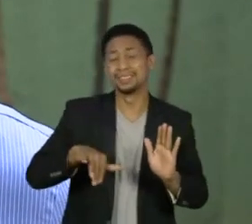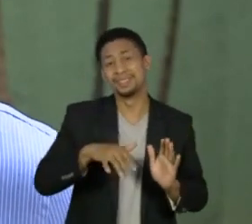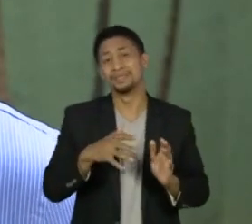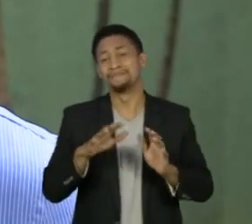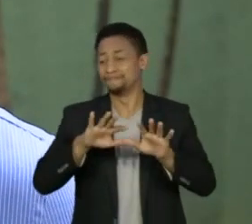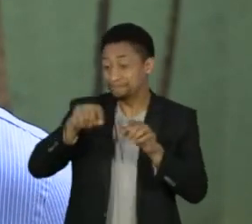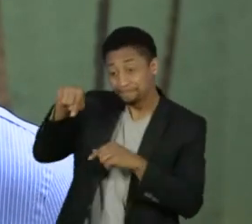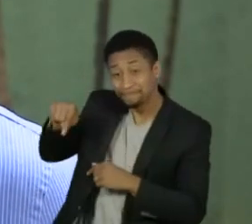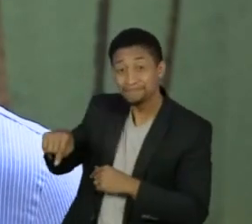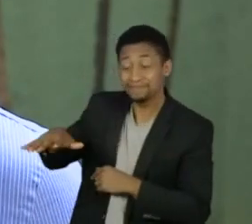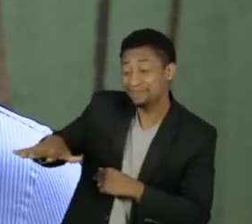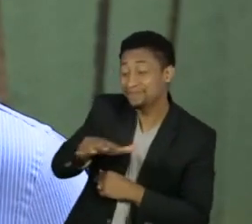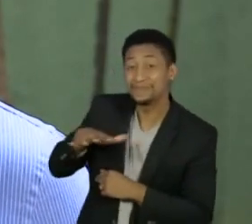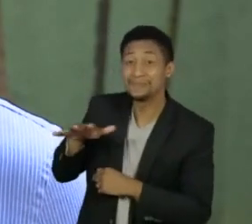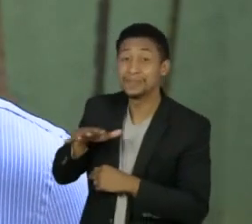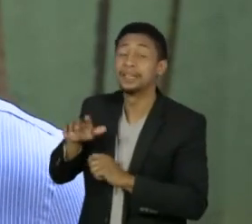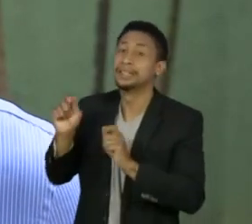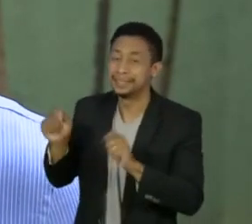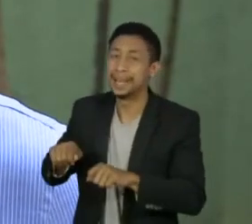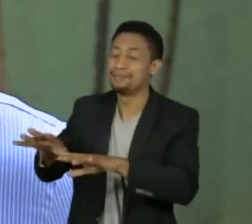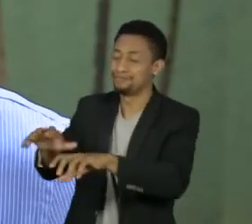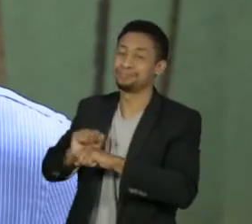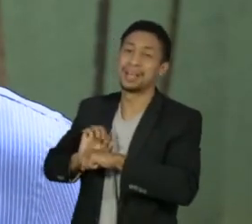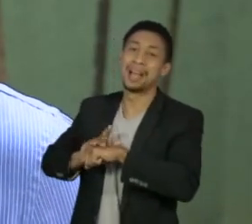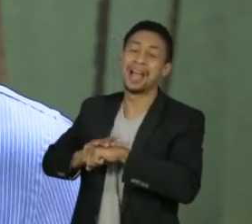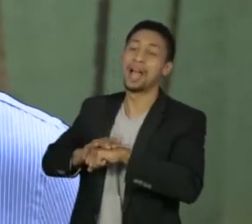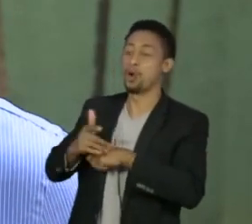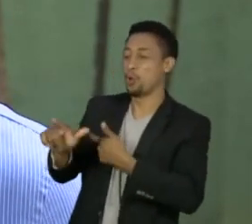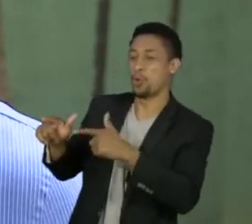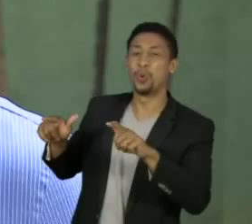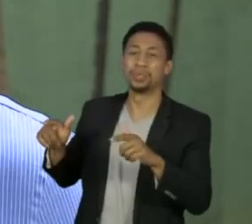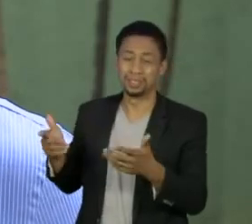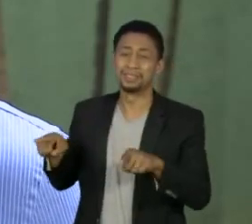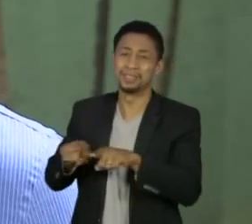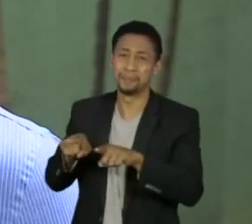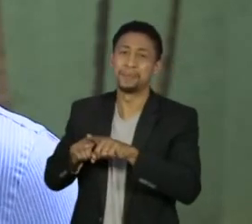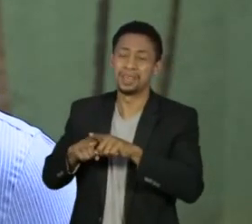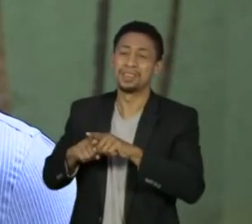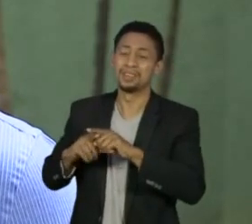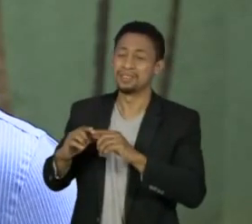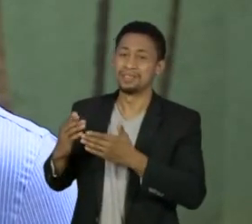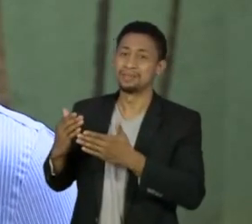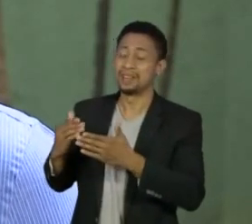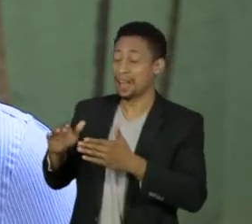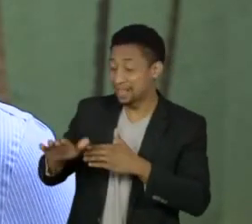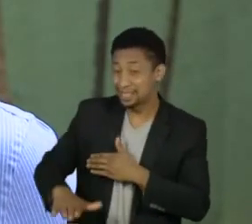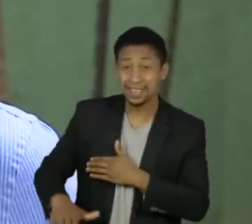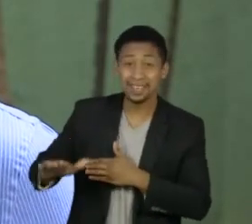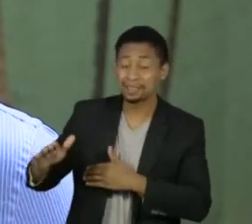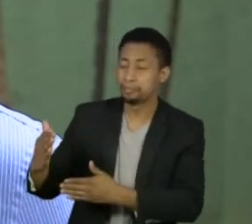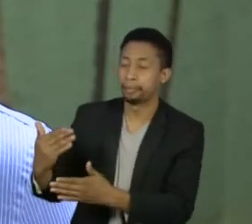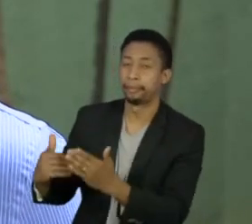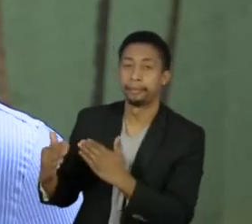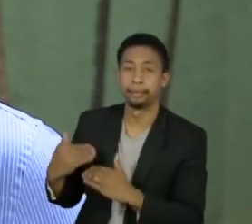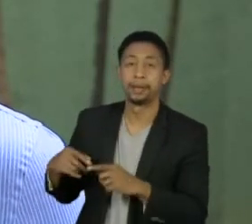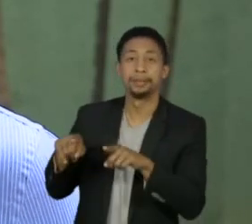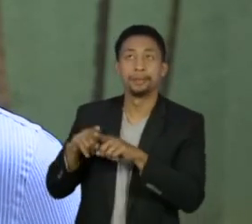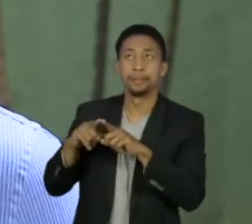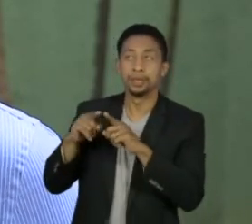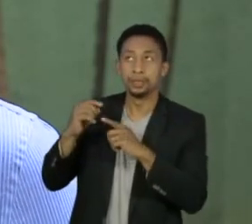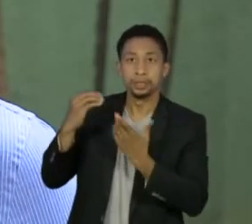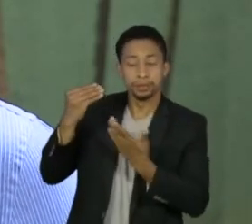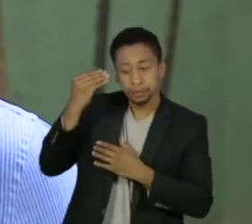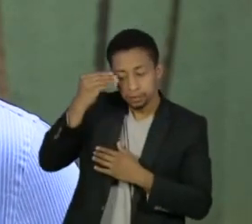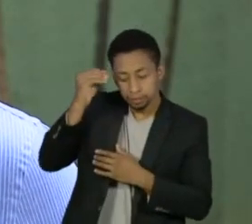reduzir a imunidade a outros patógenos. Além de prejudicar o desenvolvimento e também o equilíbrio mental e